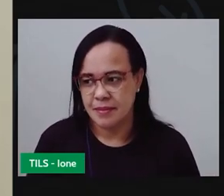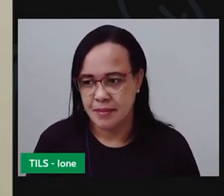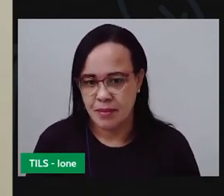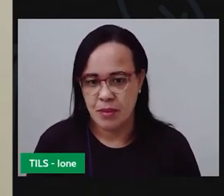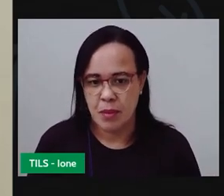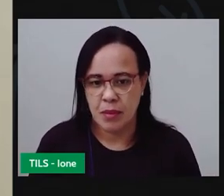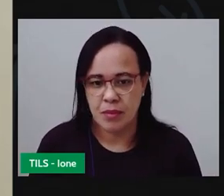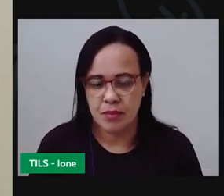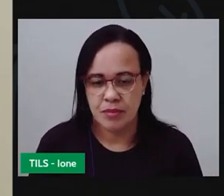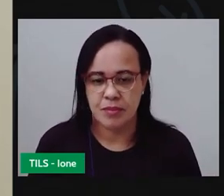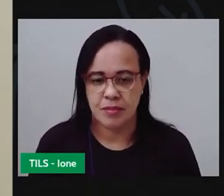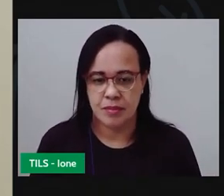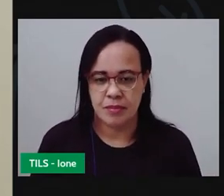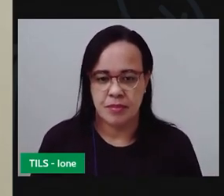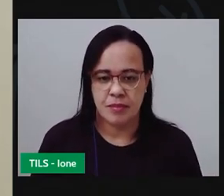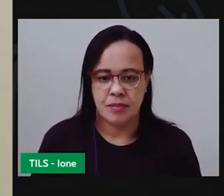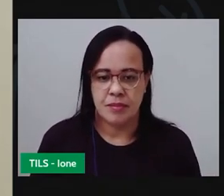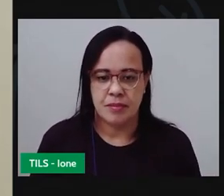recortando